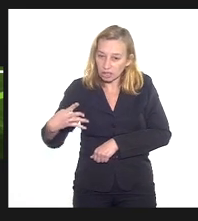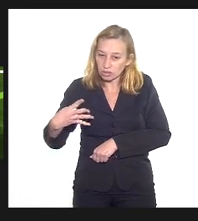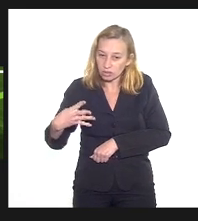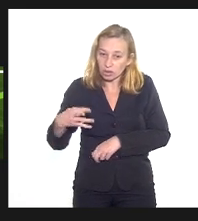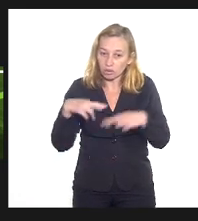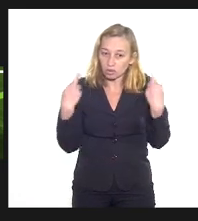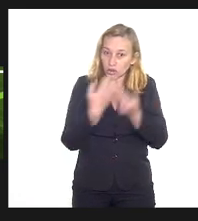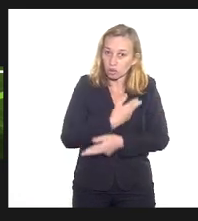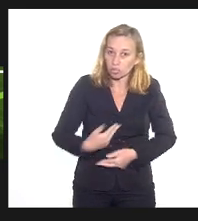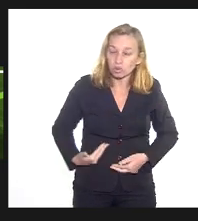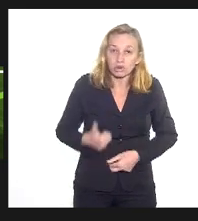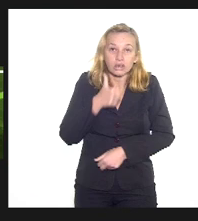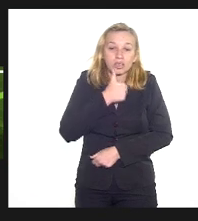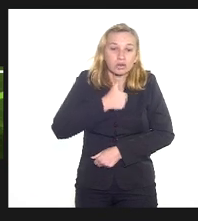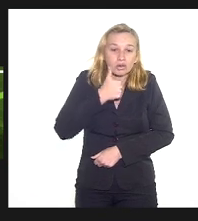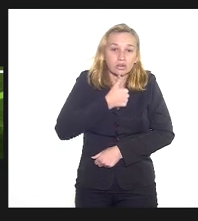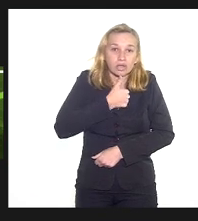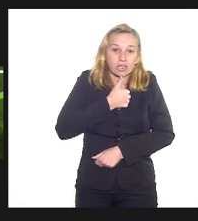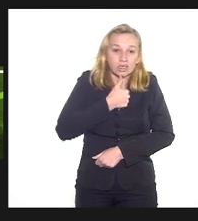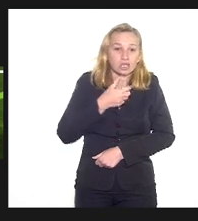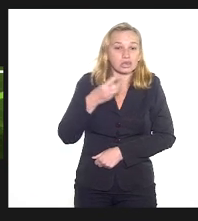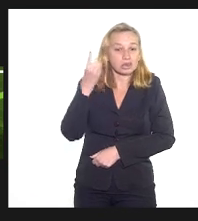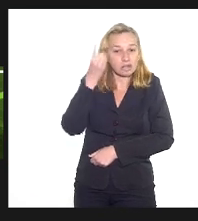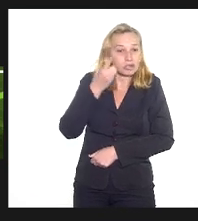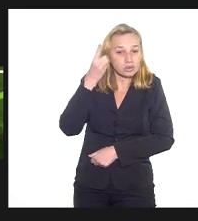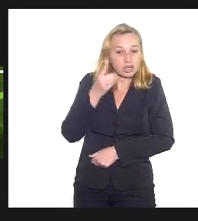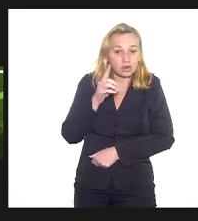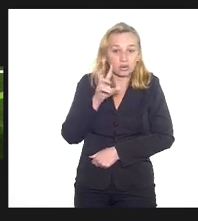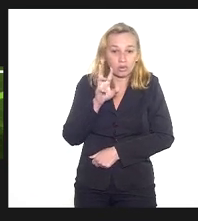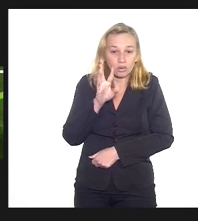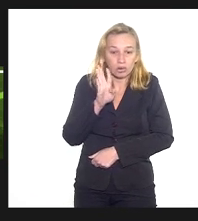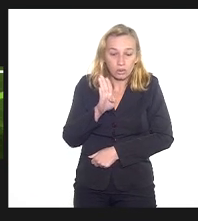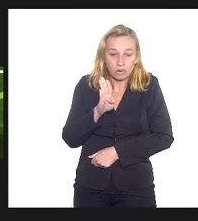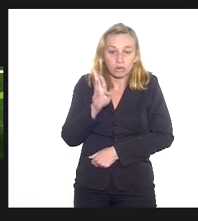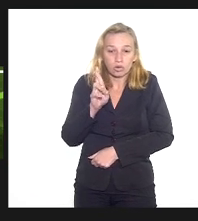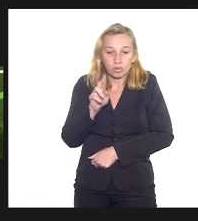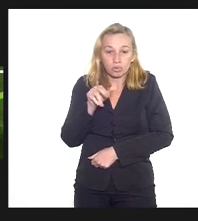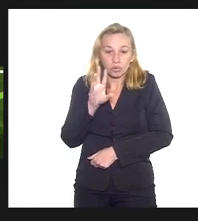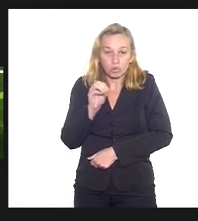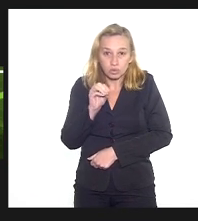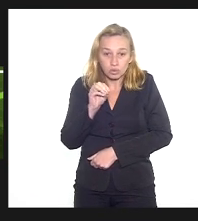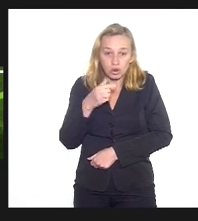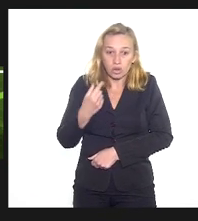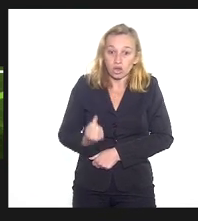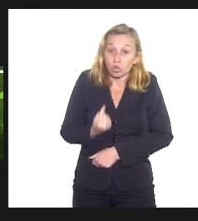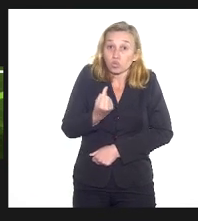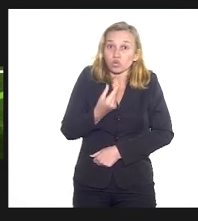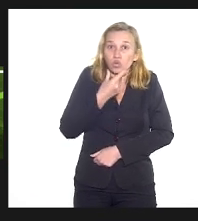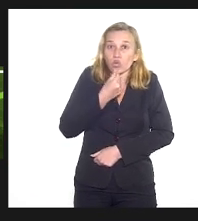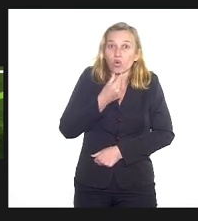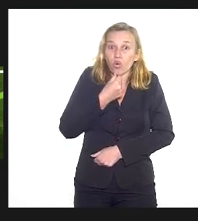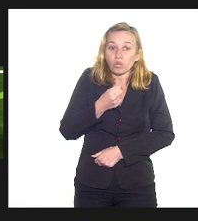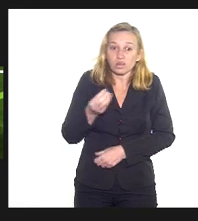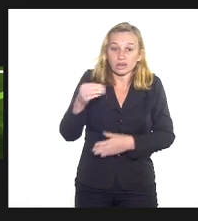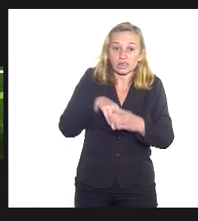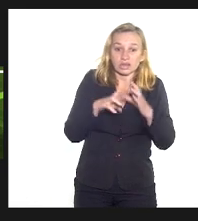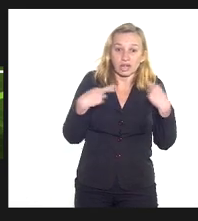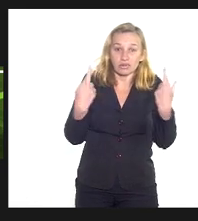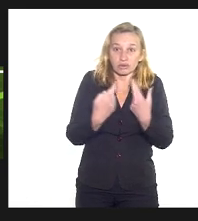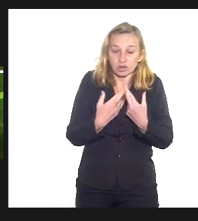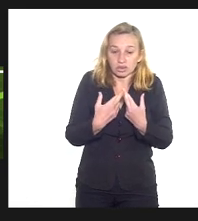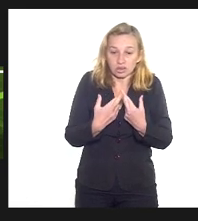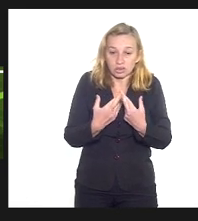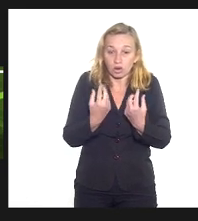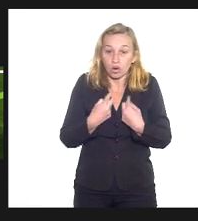audiência pública sobre mulheres com o deputado Bruno Dauari, eu acho que eu era o único rapaz que estava naquela audiência fazendo aquela luta também contra o feminismo, contra